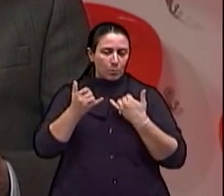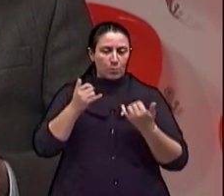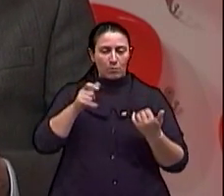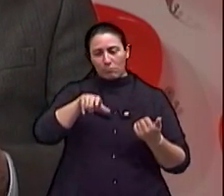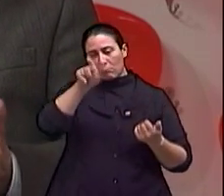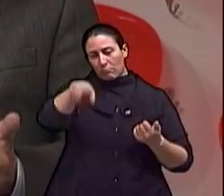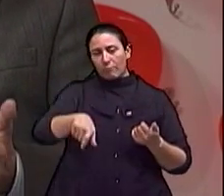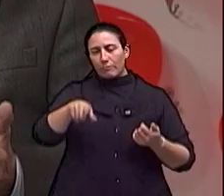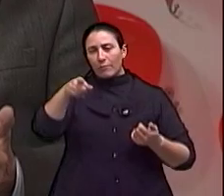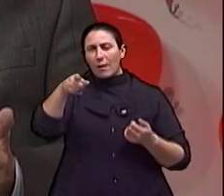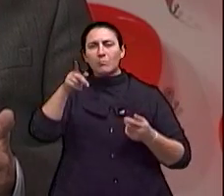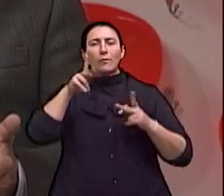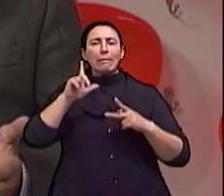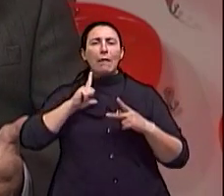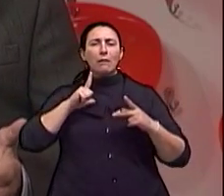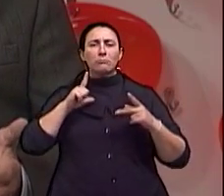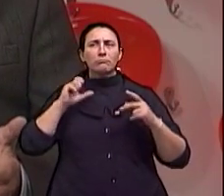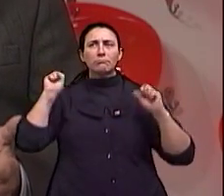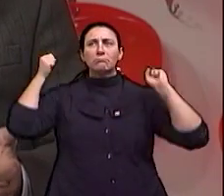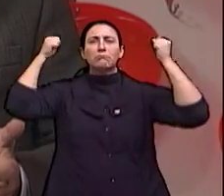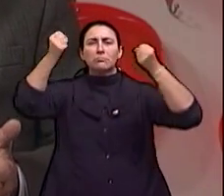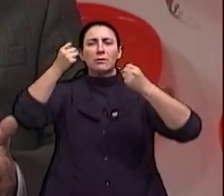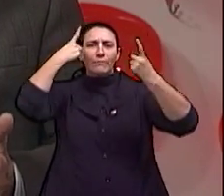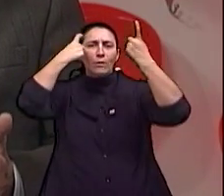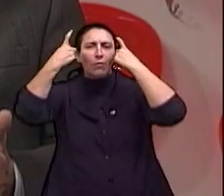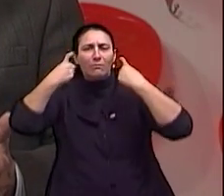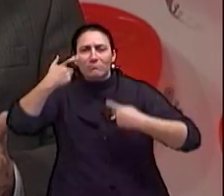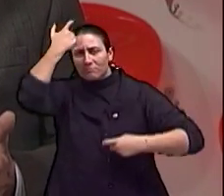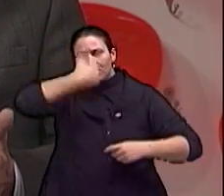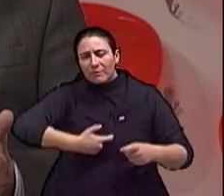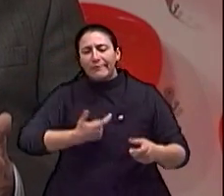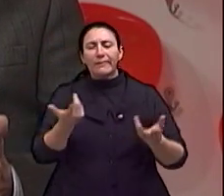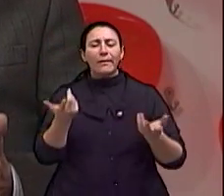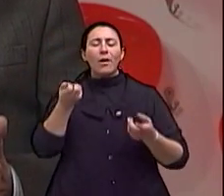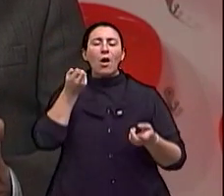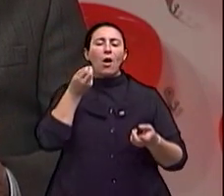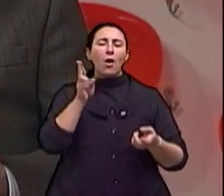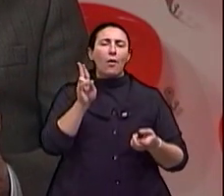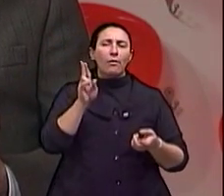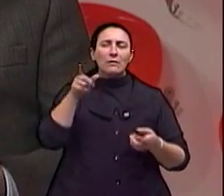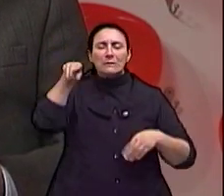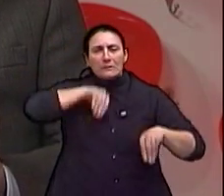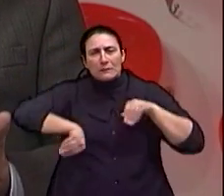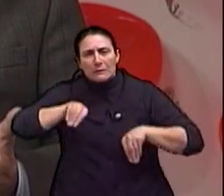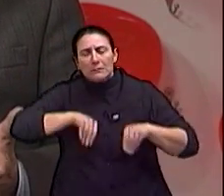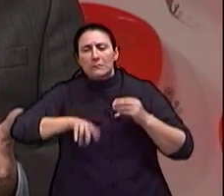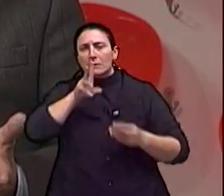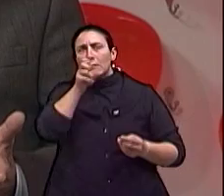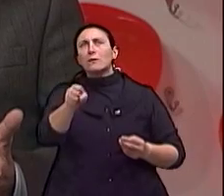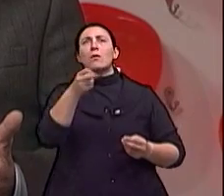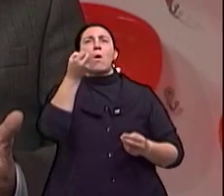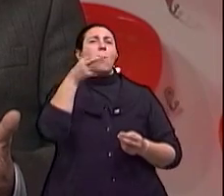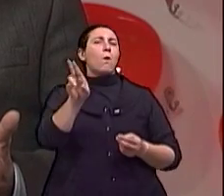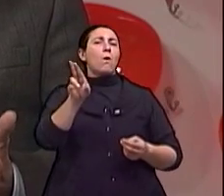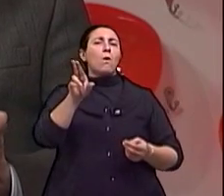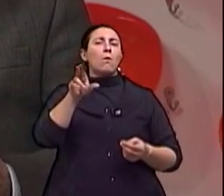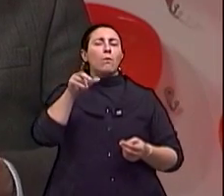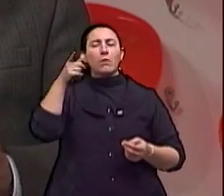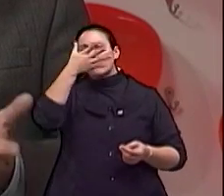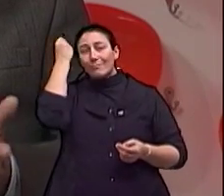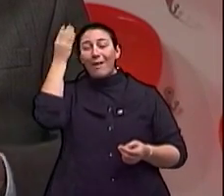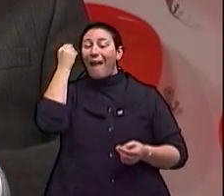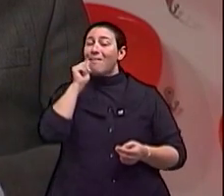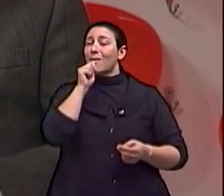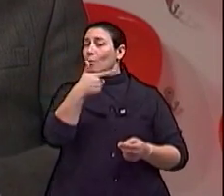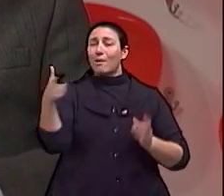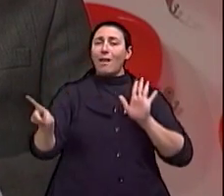coisas de agressividade, ou a cirurgia da depressão, ou do Alzheimer, esse aparelho ainda não está regulamentado. Então, tem